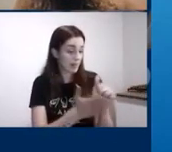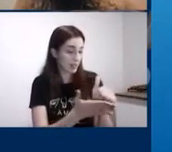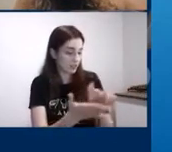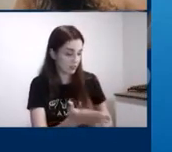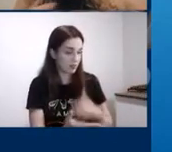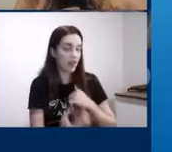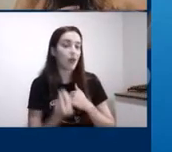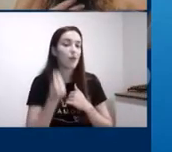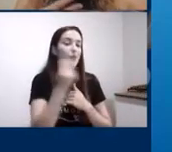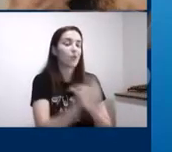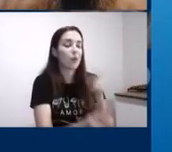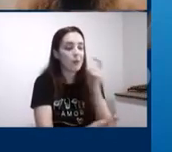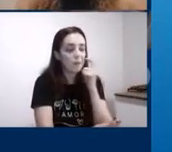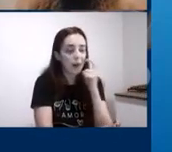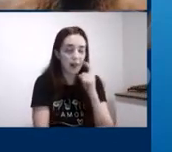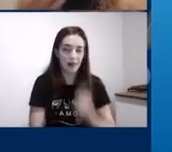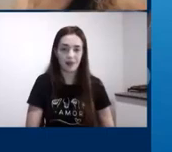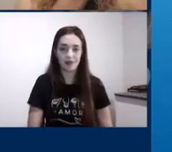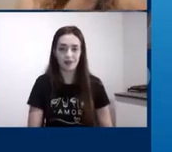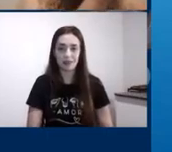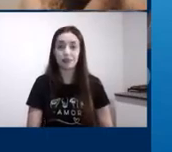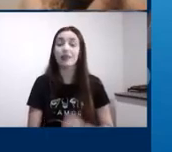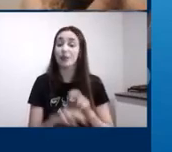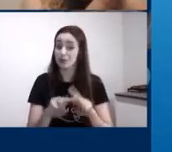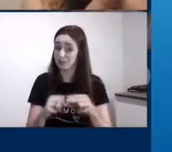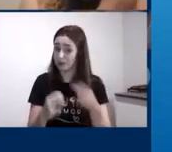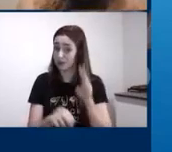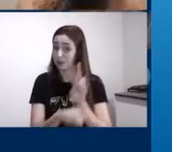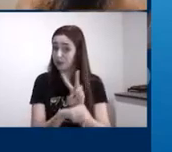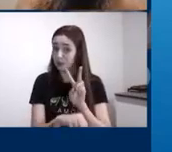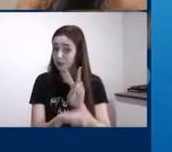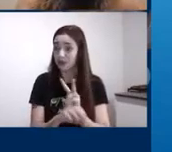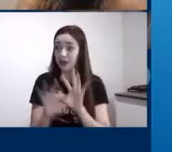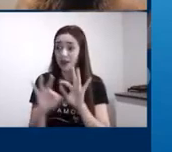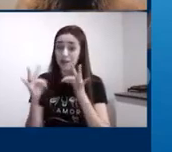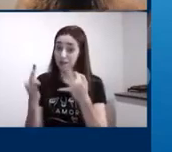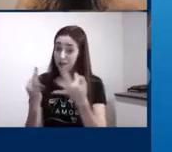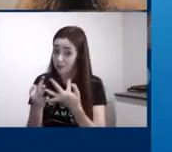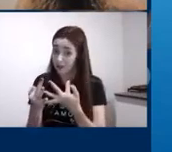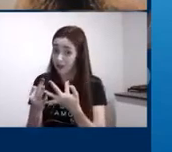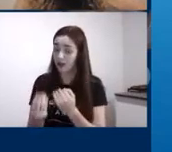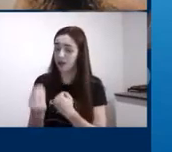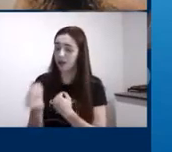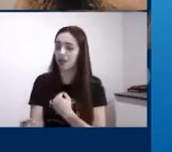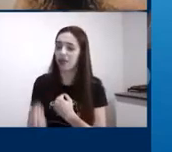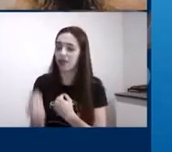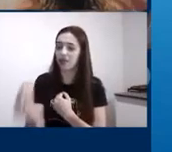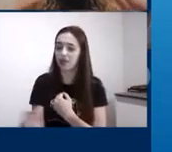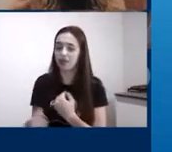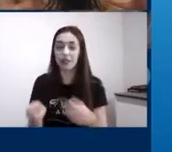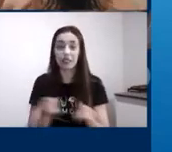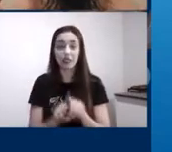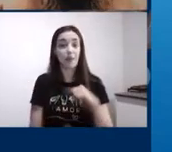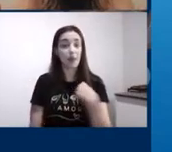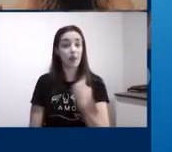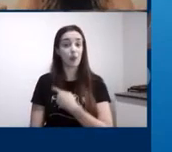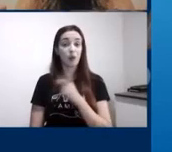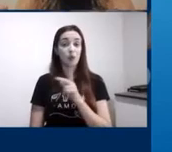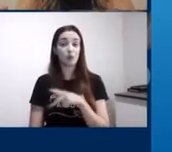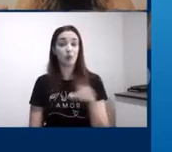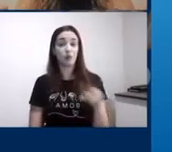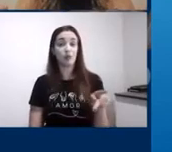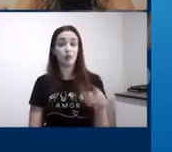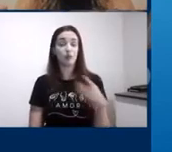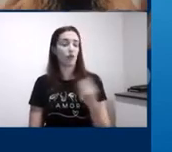principalmente como pais e como professores é que o nosso papel é mostrar para o aluno